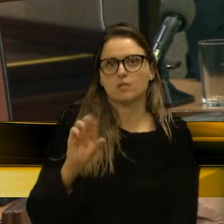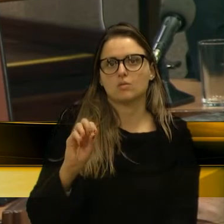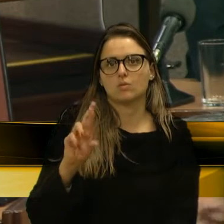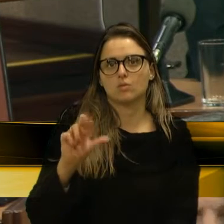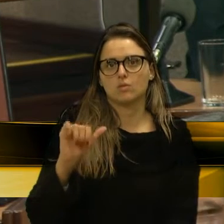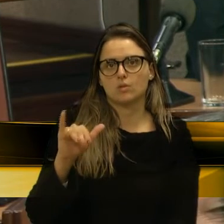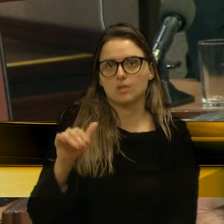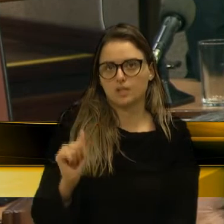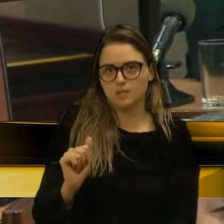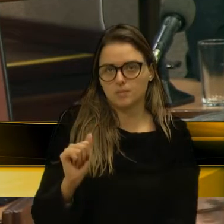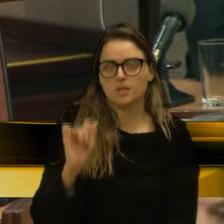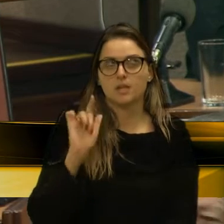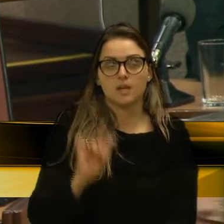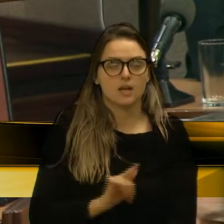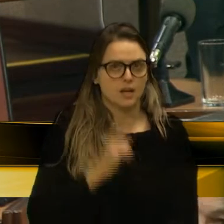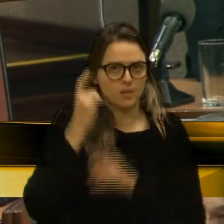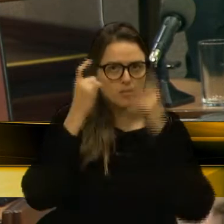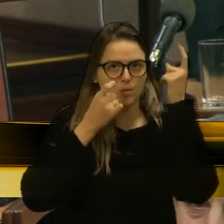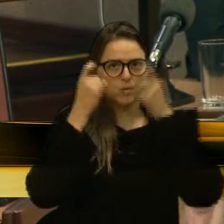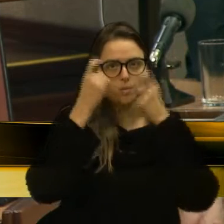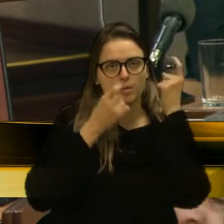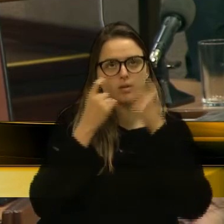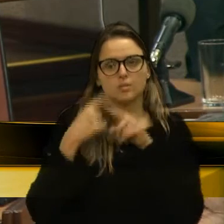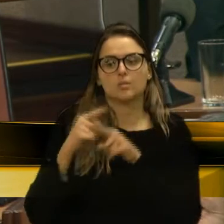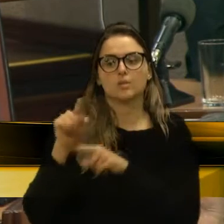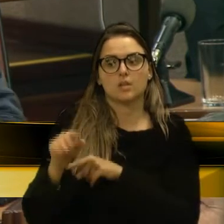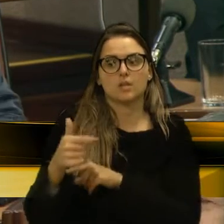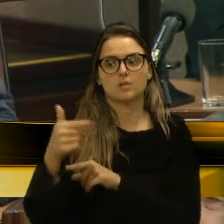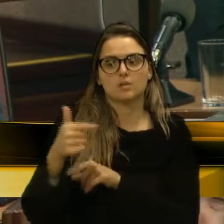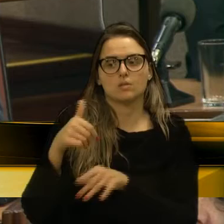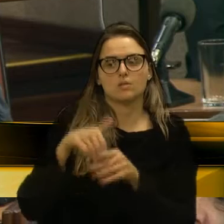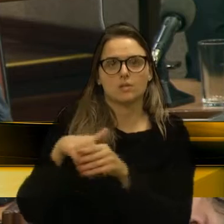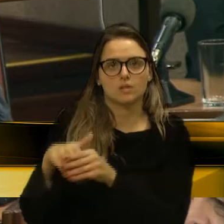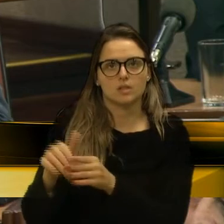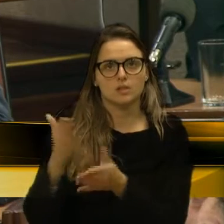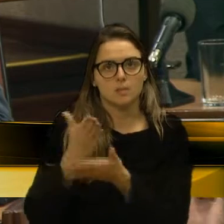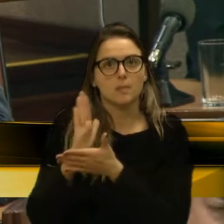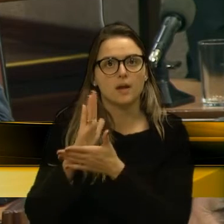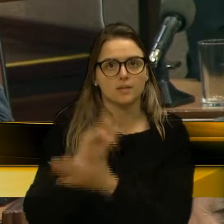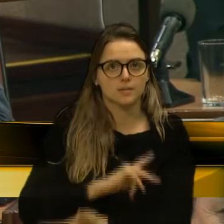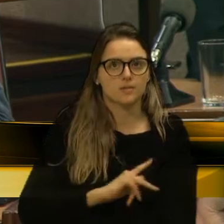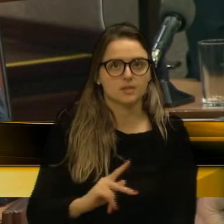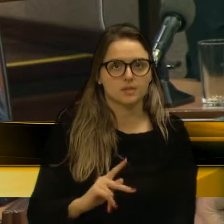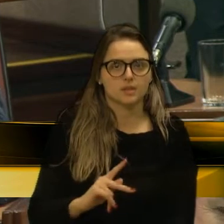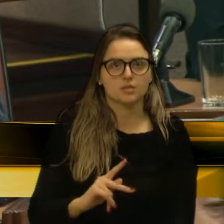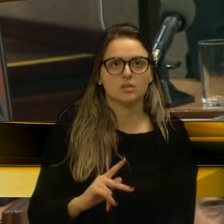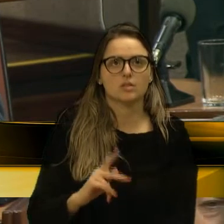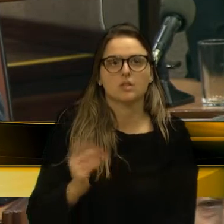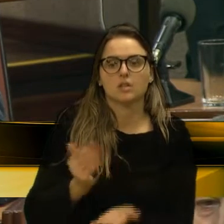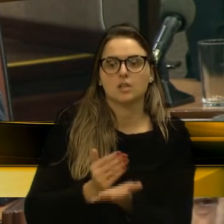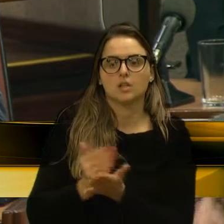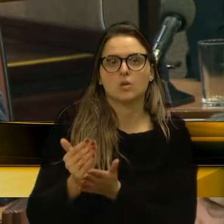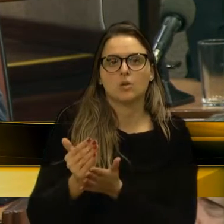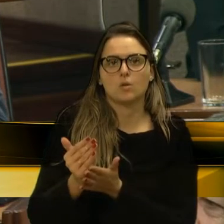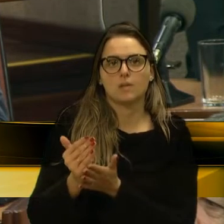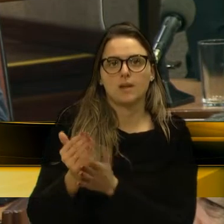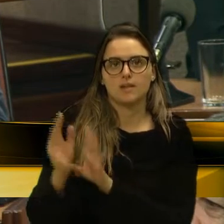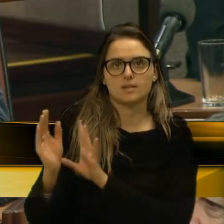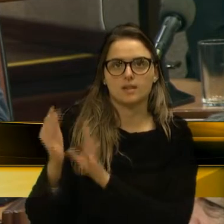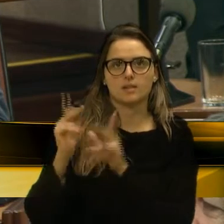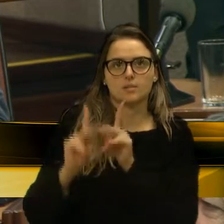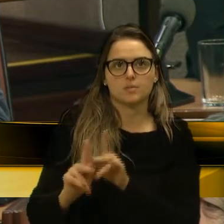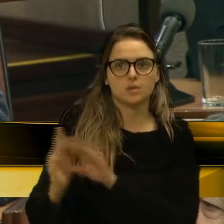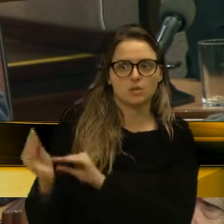isso, vereador, porque daqui a pouco vai que ele ganhe mesmo no segundo turno esse candidato e comece a ocorrer a migração, porque na